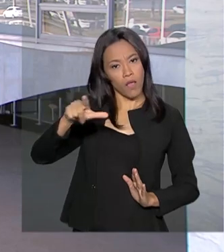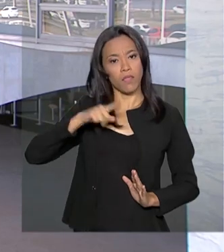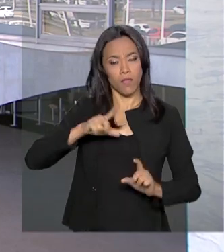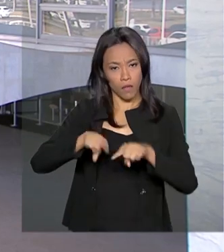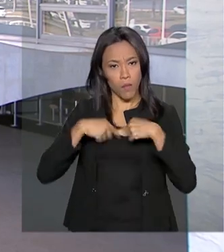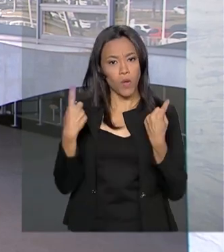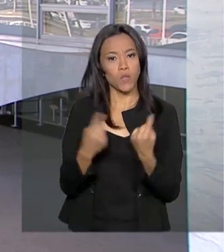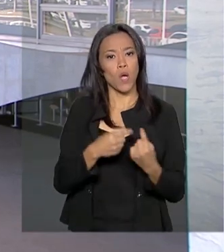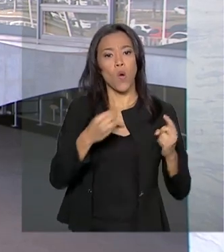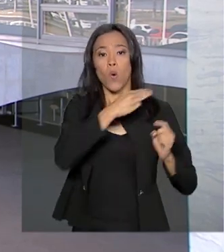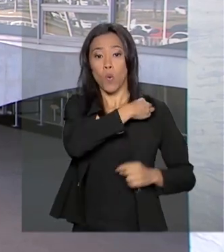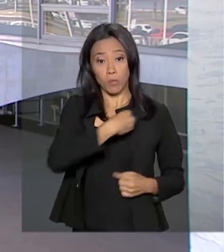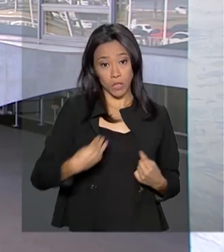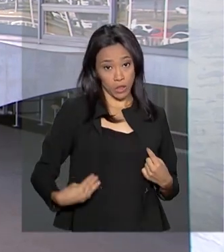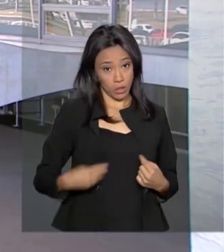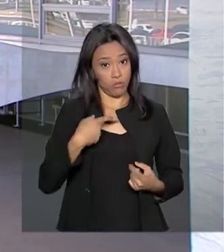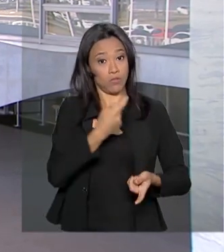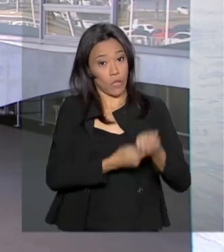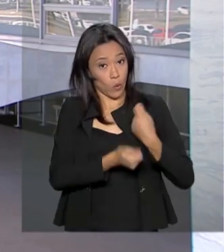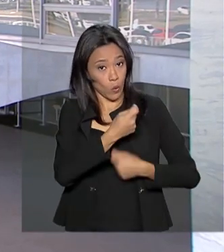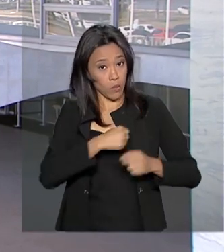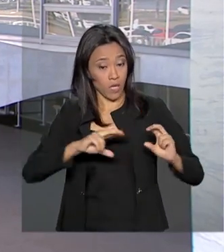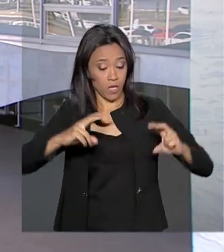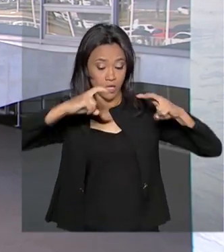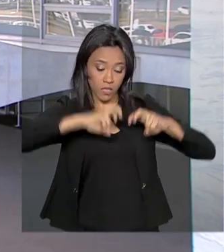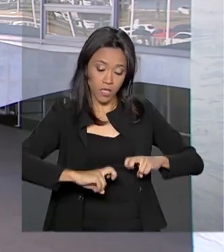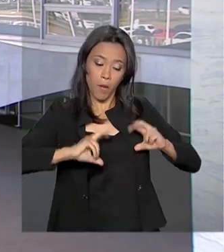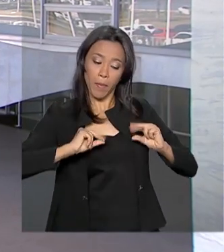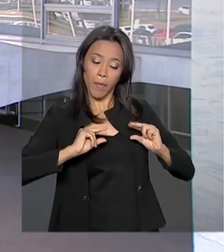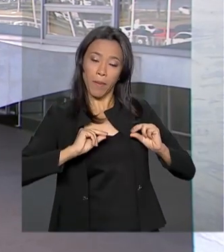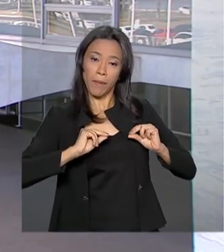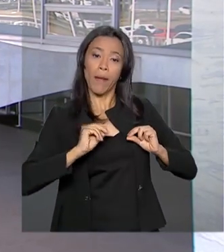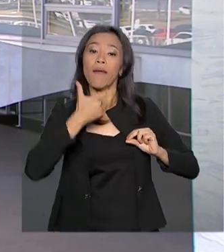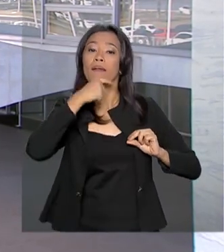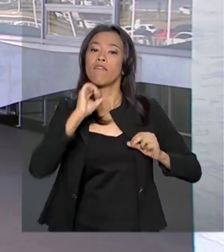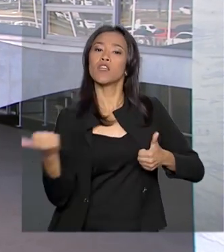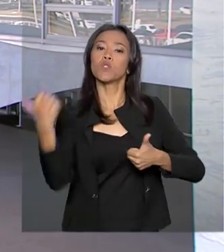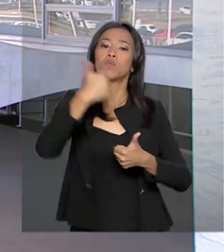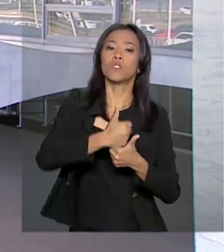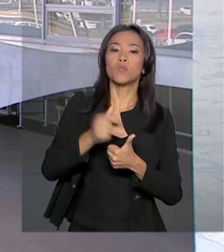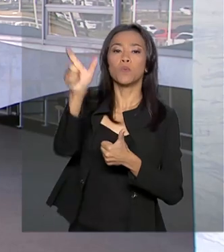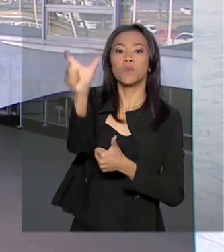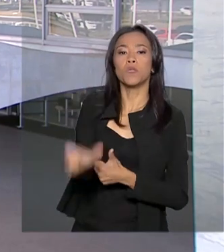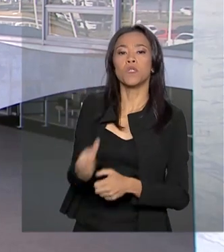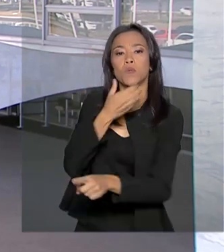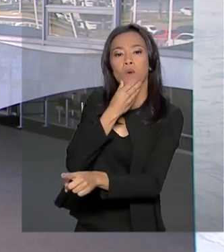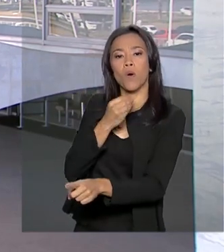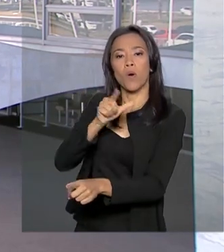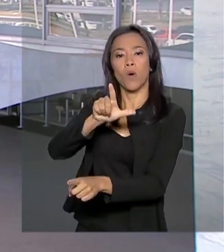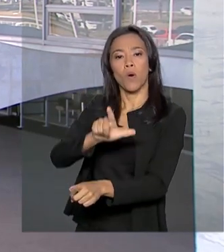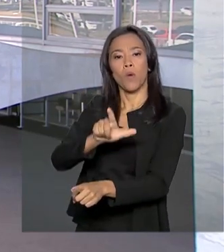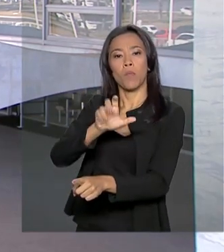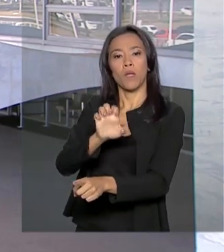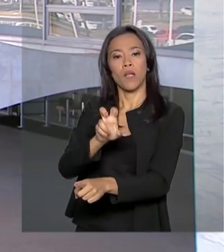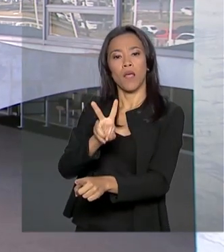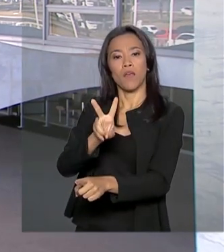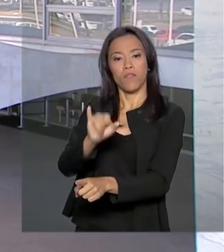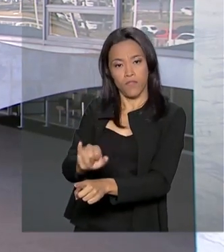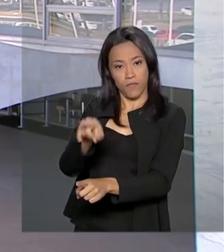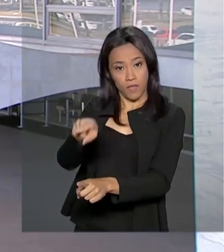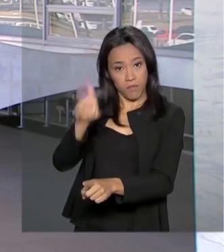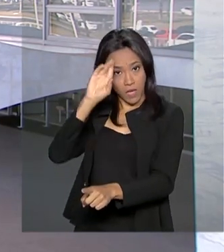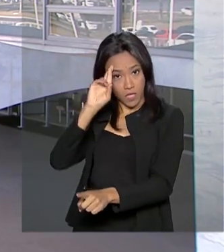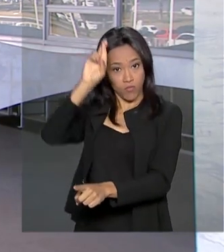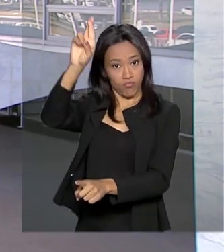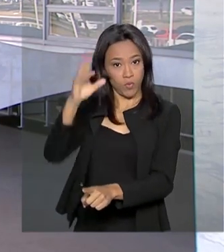ministro da Economia e a expectativa é que eles discutam quem será o substituto de Levy na direção do banco. E no